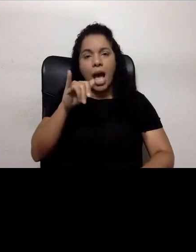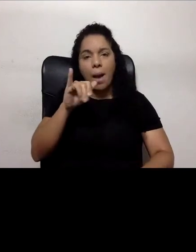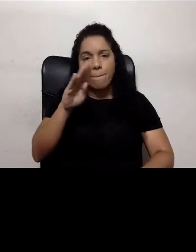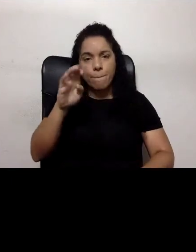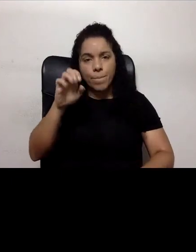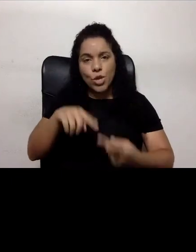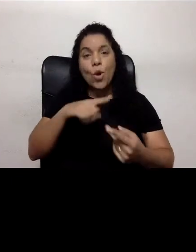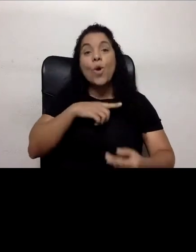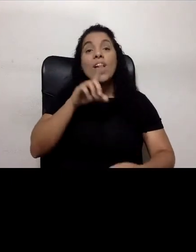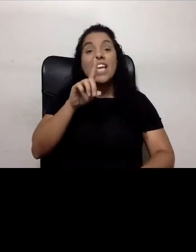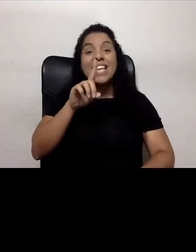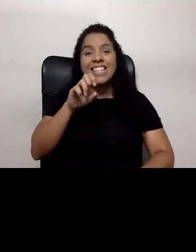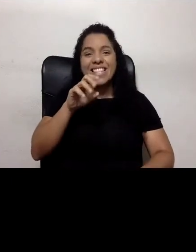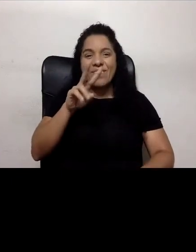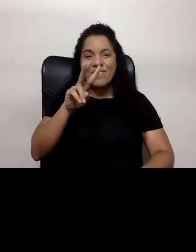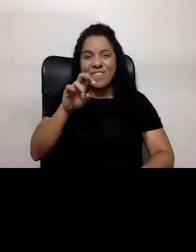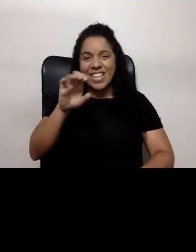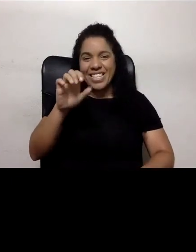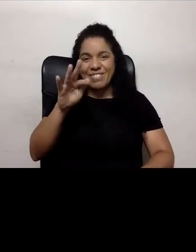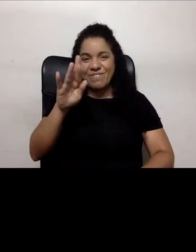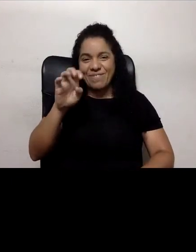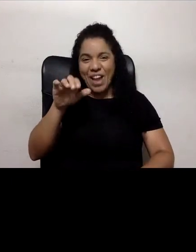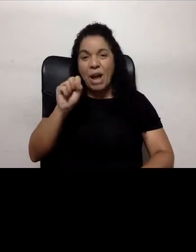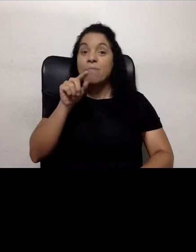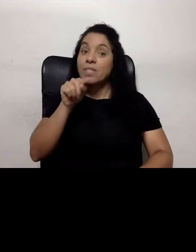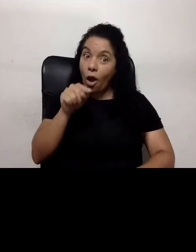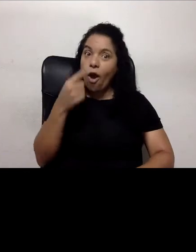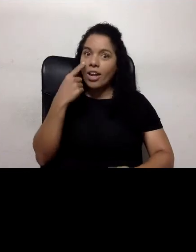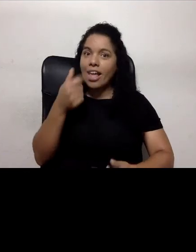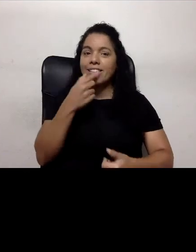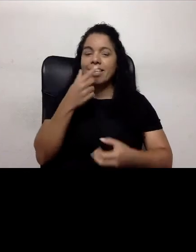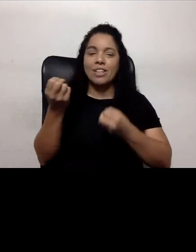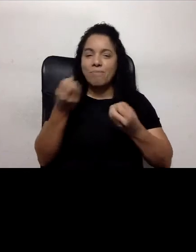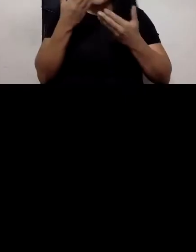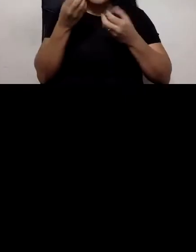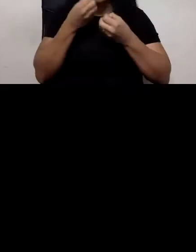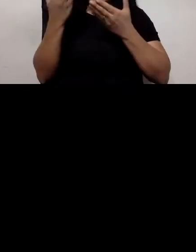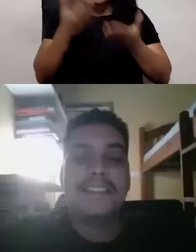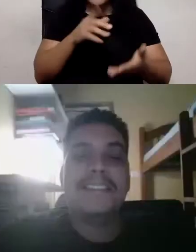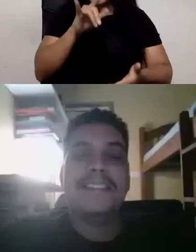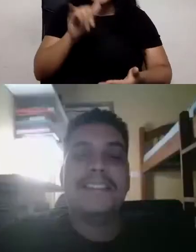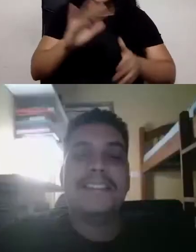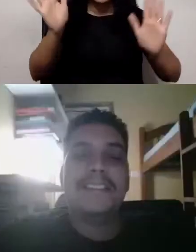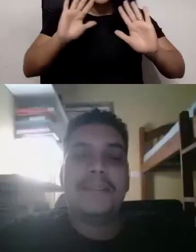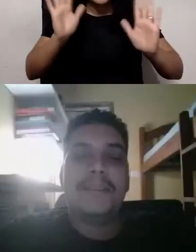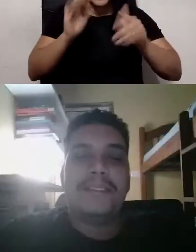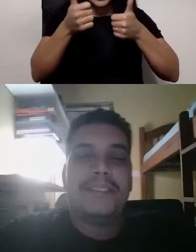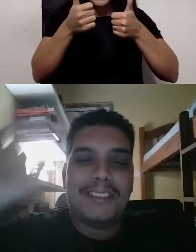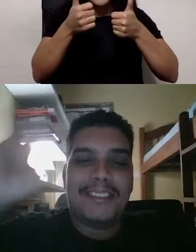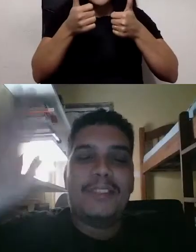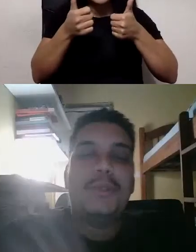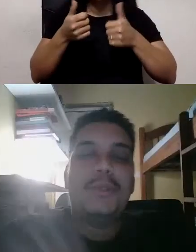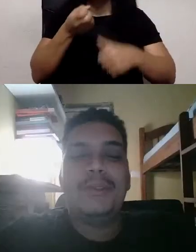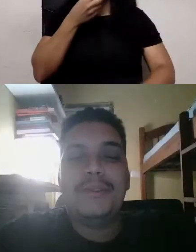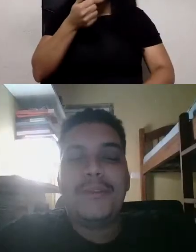daí está prometendo, hein? Então, seja bem-vindo, Luiz. Olá. Tudo bem?